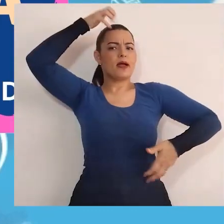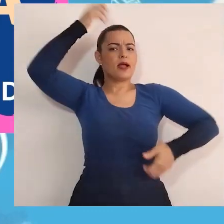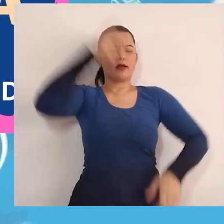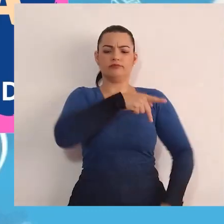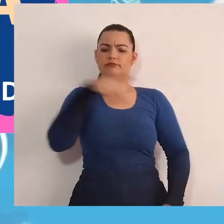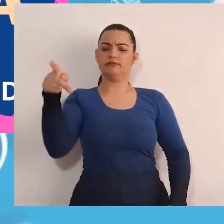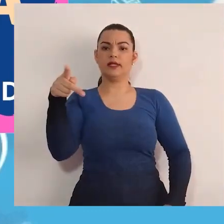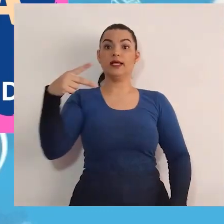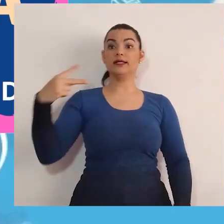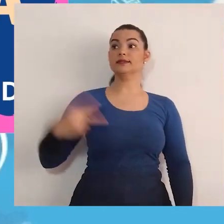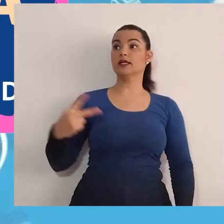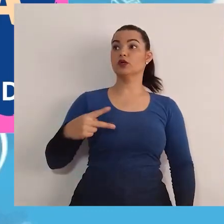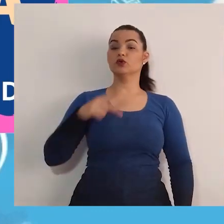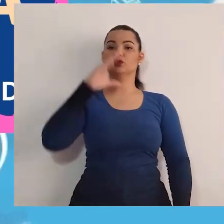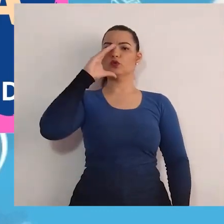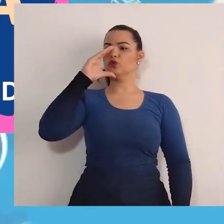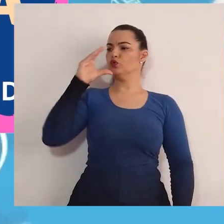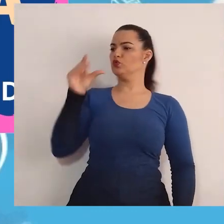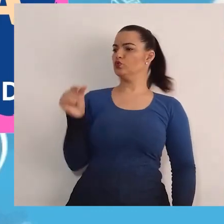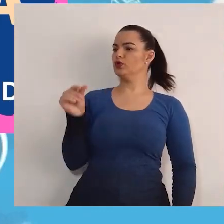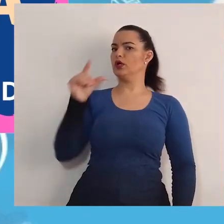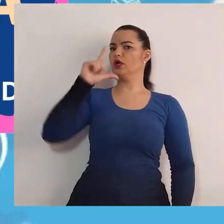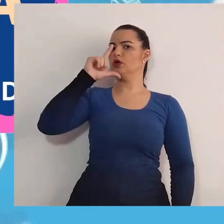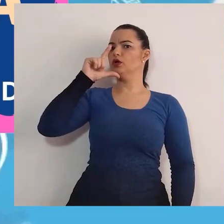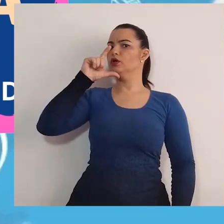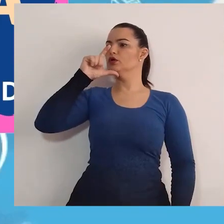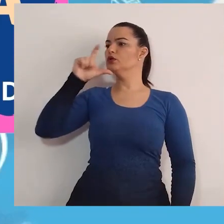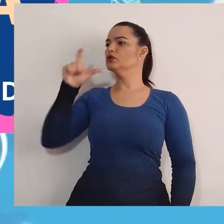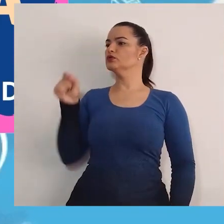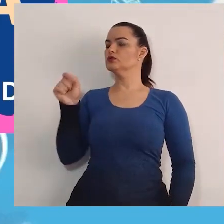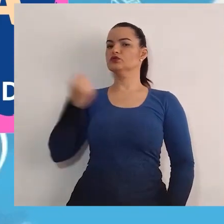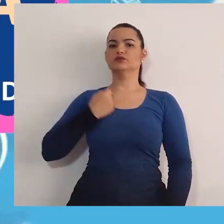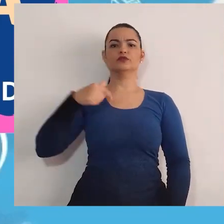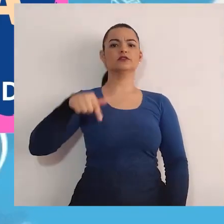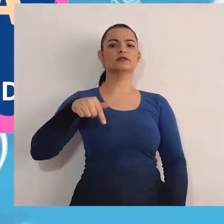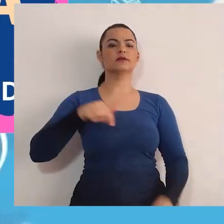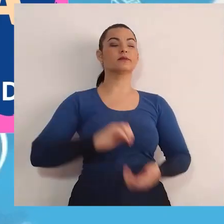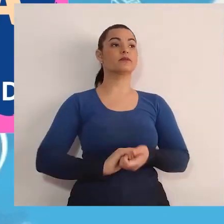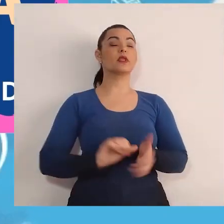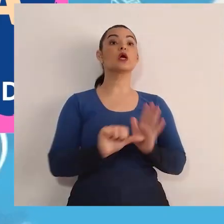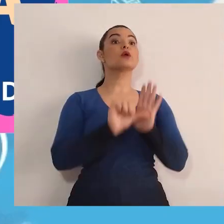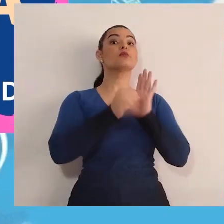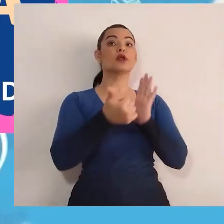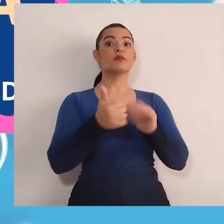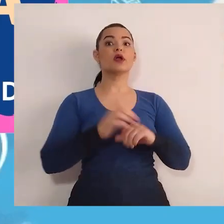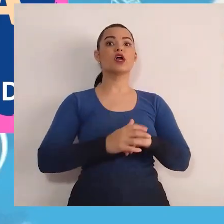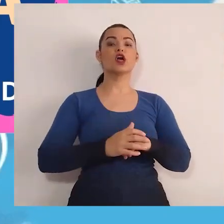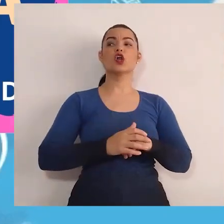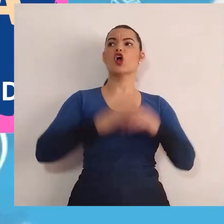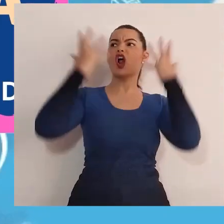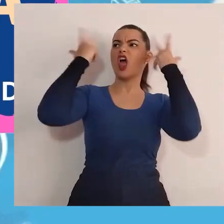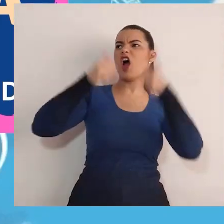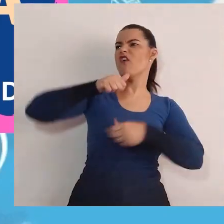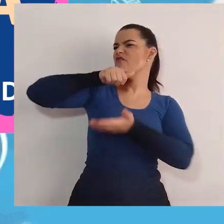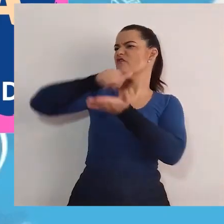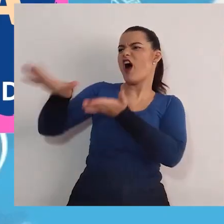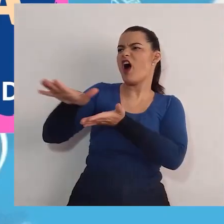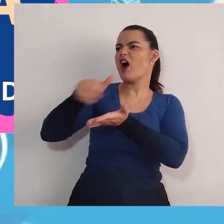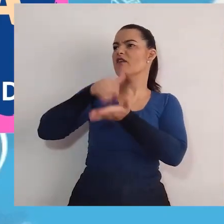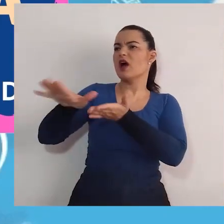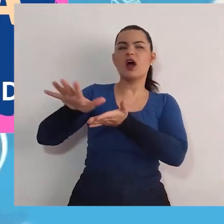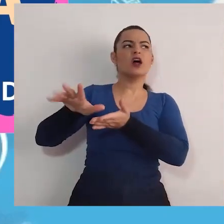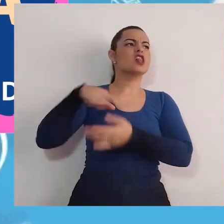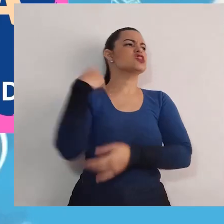Presidenta! Vice tucano! Número 7! Primeiramente, Fora leão! Nós